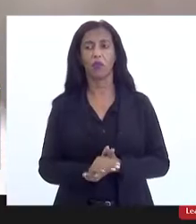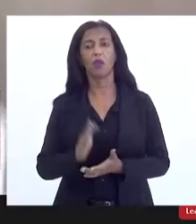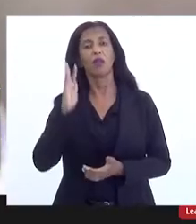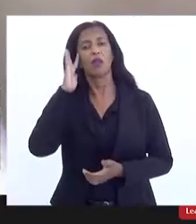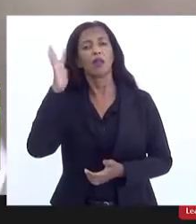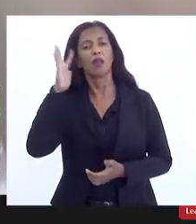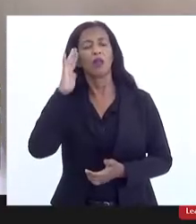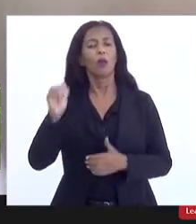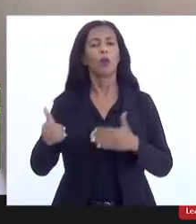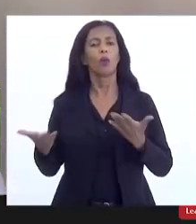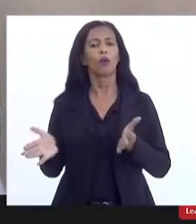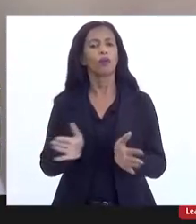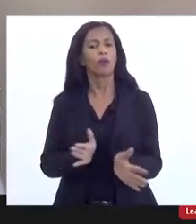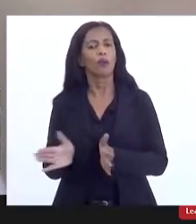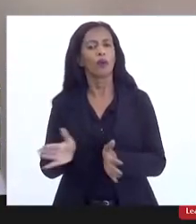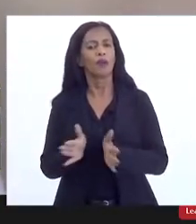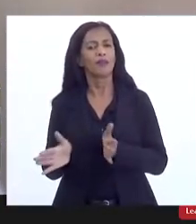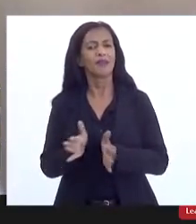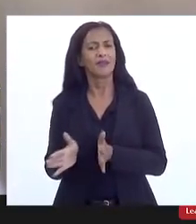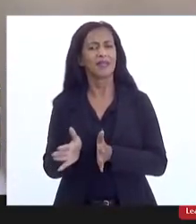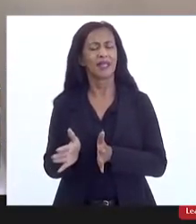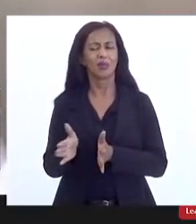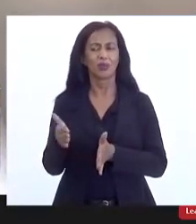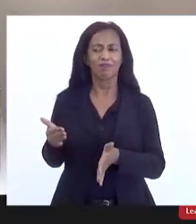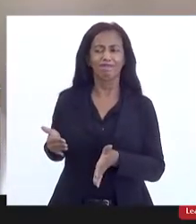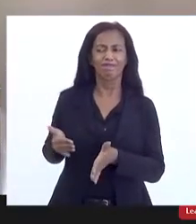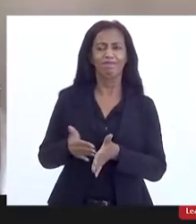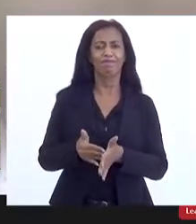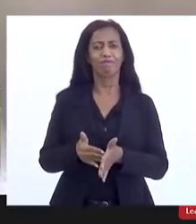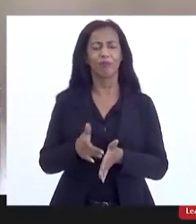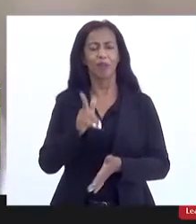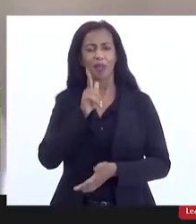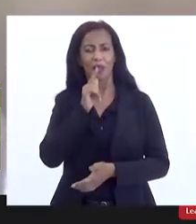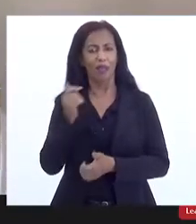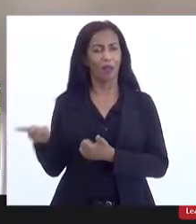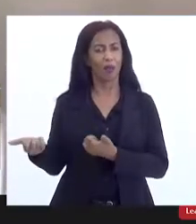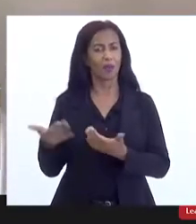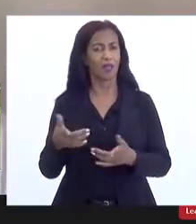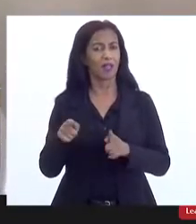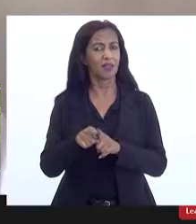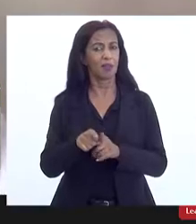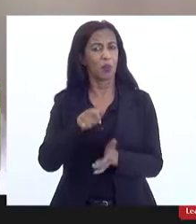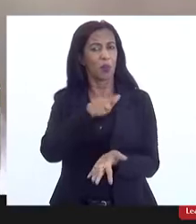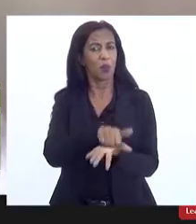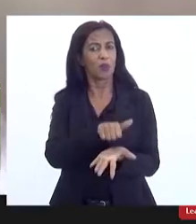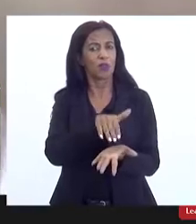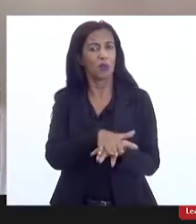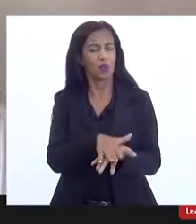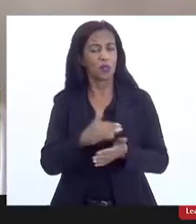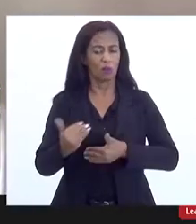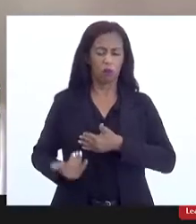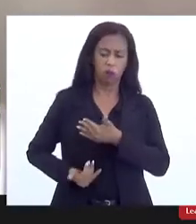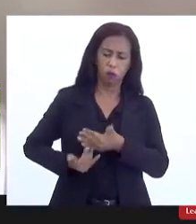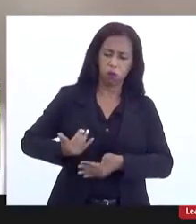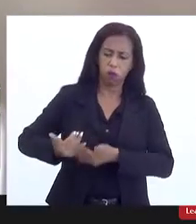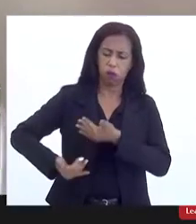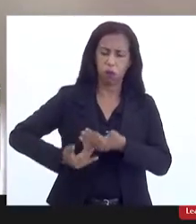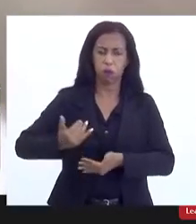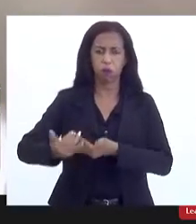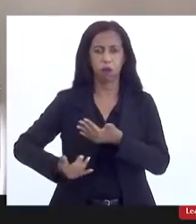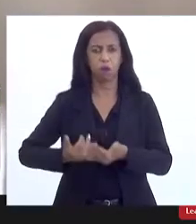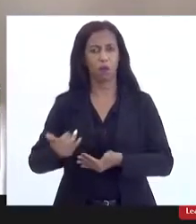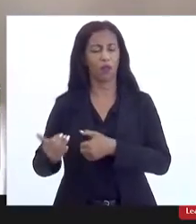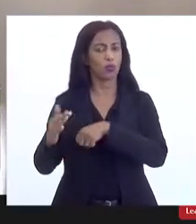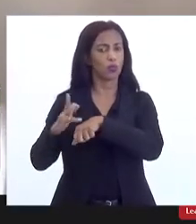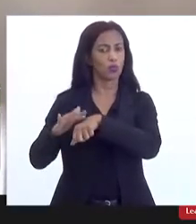quanto que o acesso precarizado ou limitado à água traz consigo também diversas possibilidades